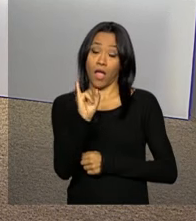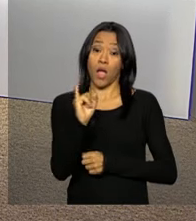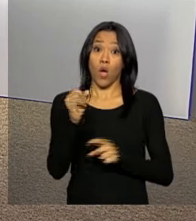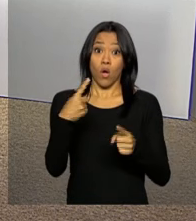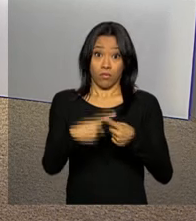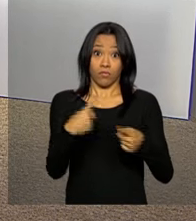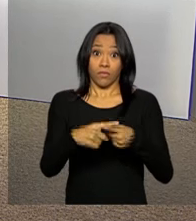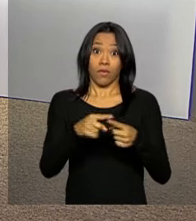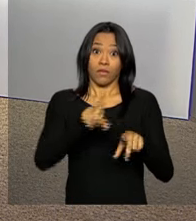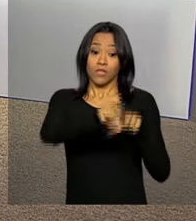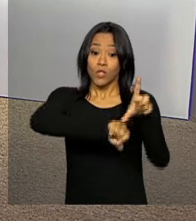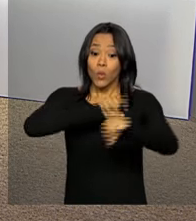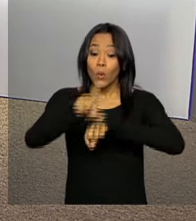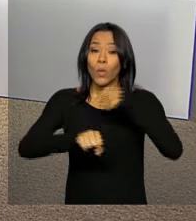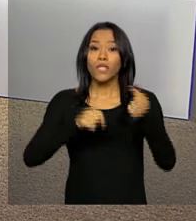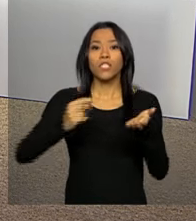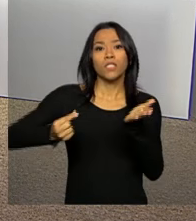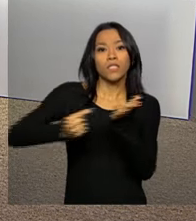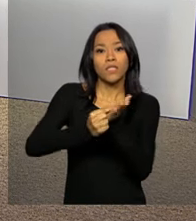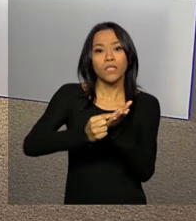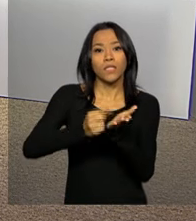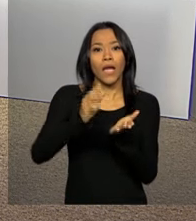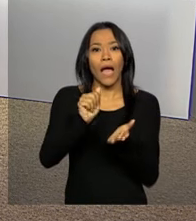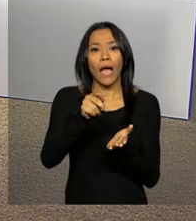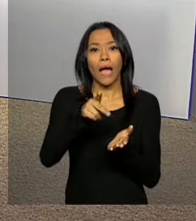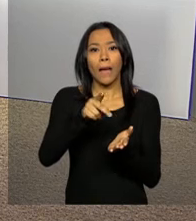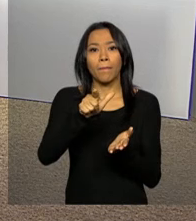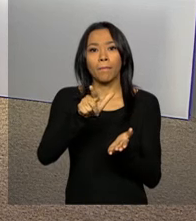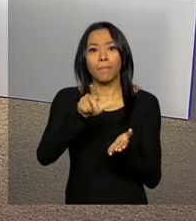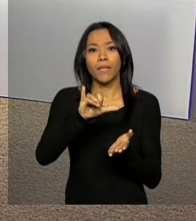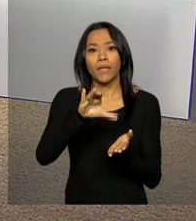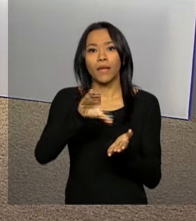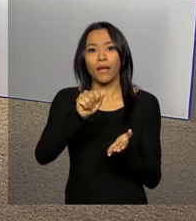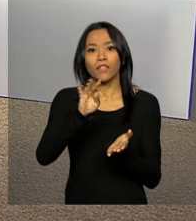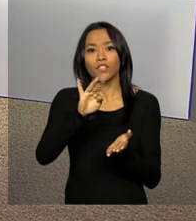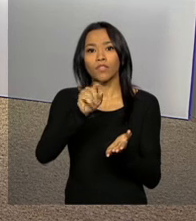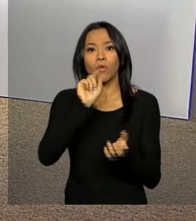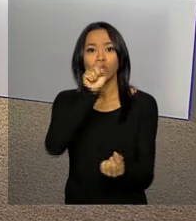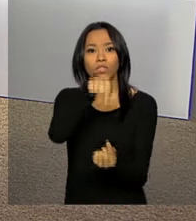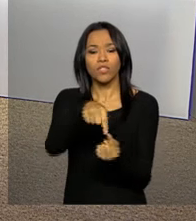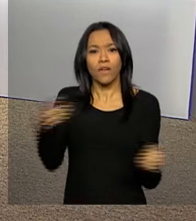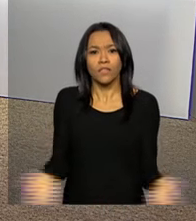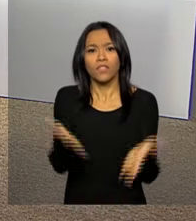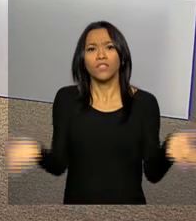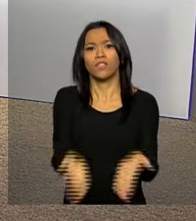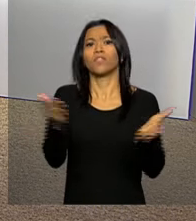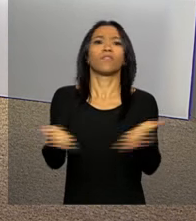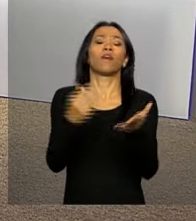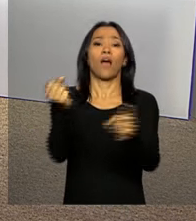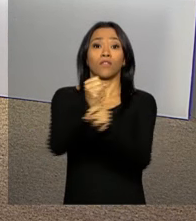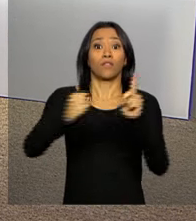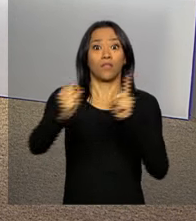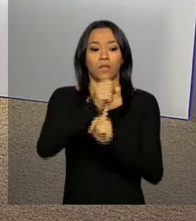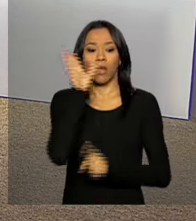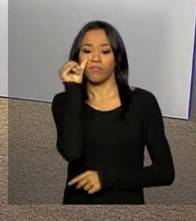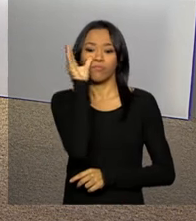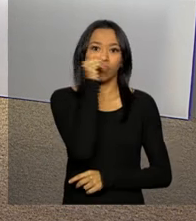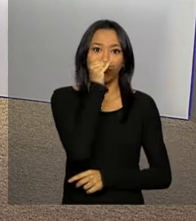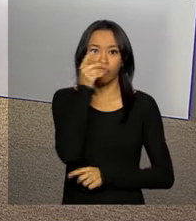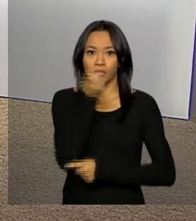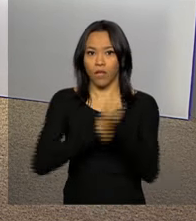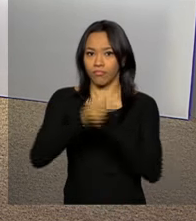com as inscrições abertas. O objetivo é incentivar a participação da sociedade no monitoramento da gestão dos recursos